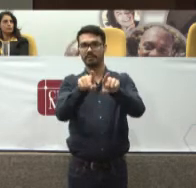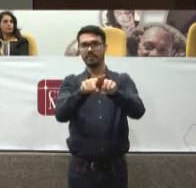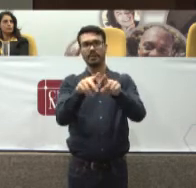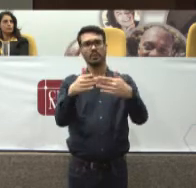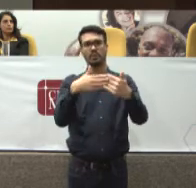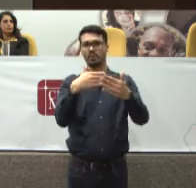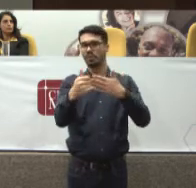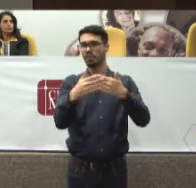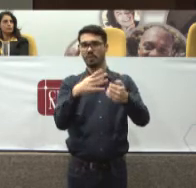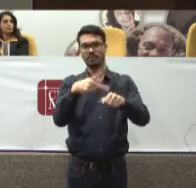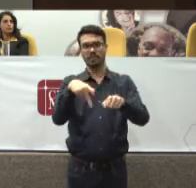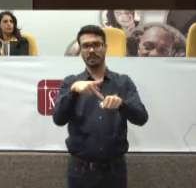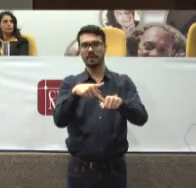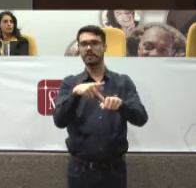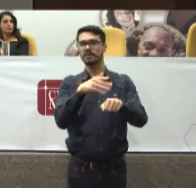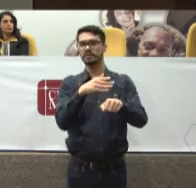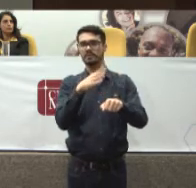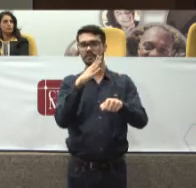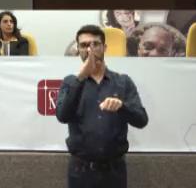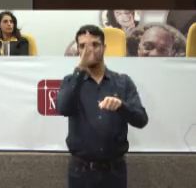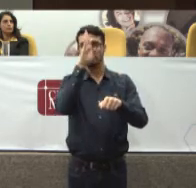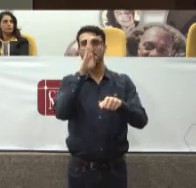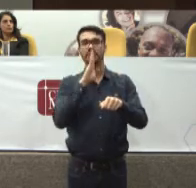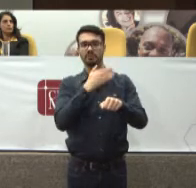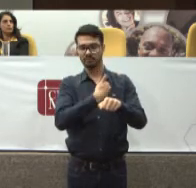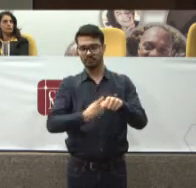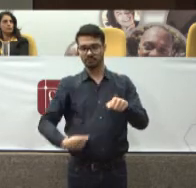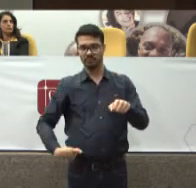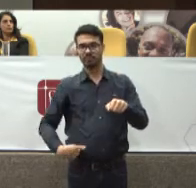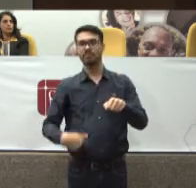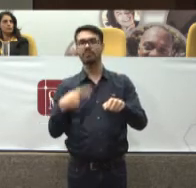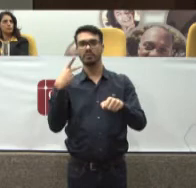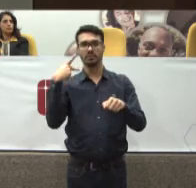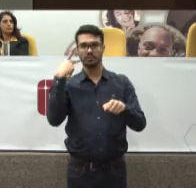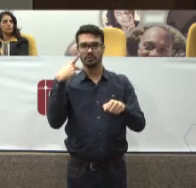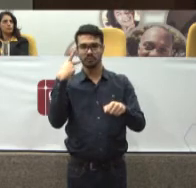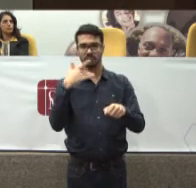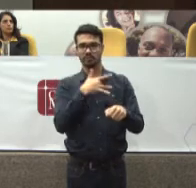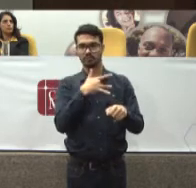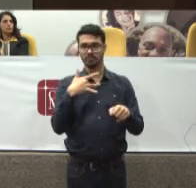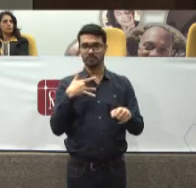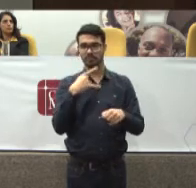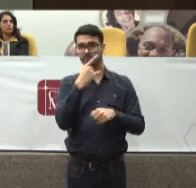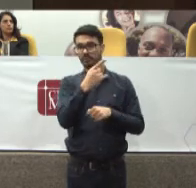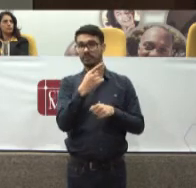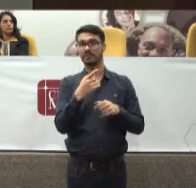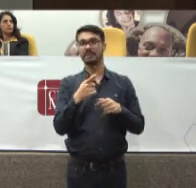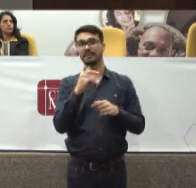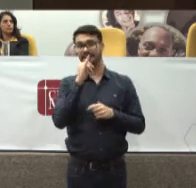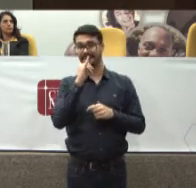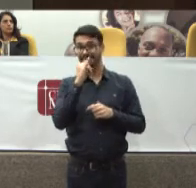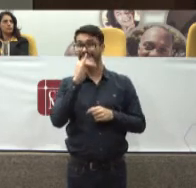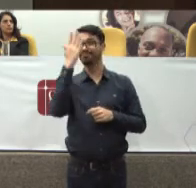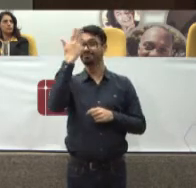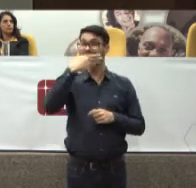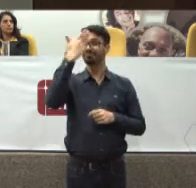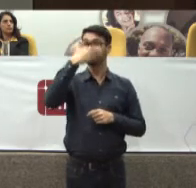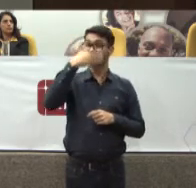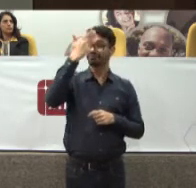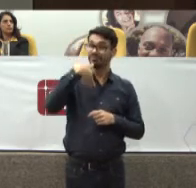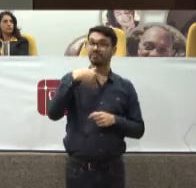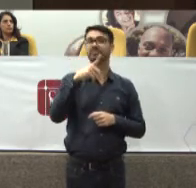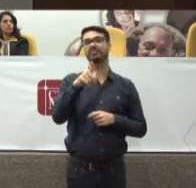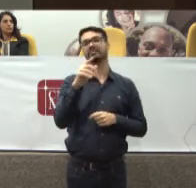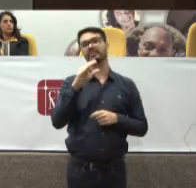pública De saúde Adota-se a medicina Baseada em evidência Ou seja Os altos graus De evidência científica